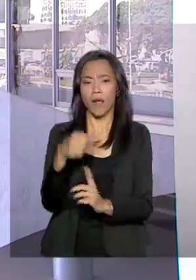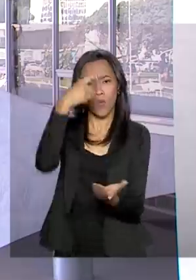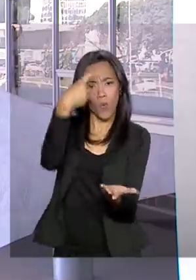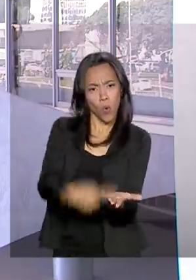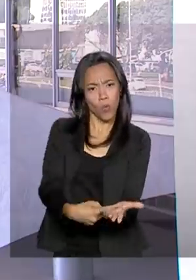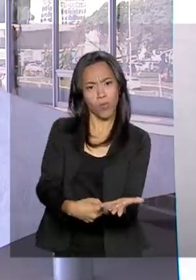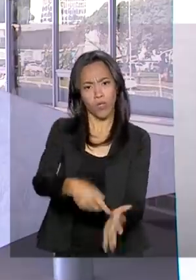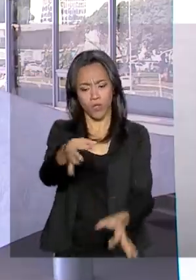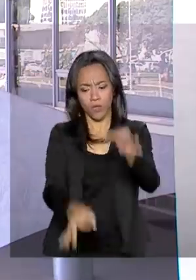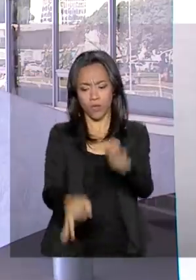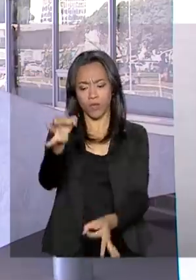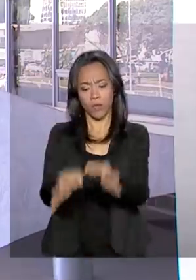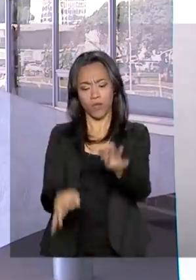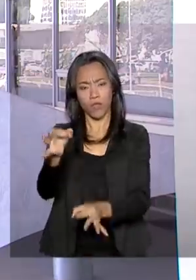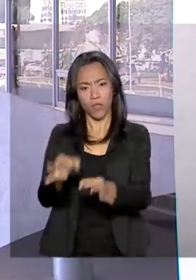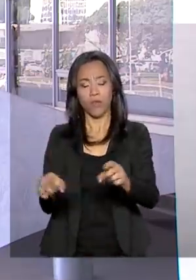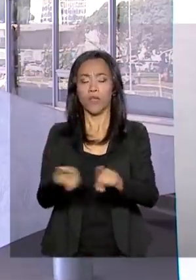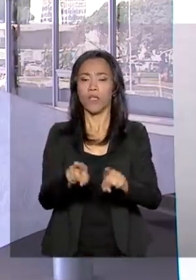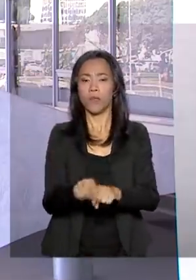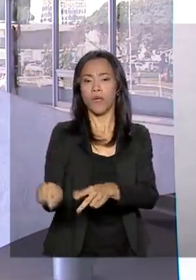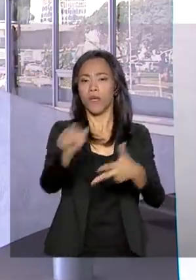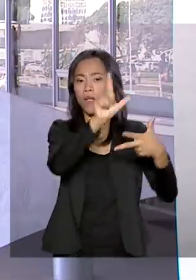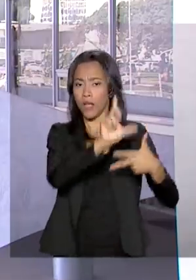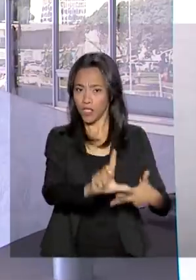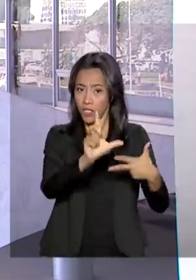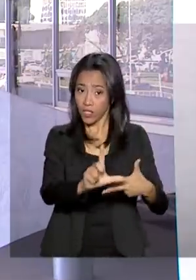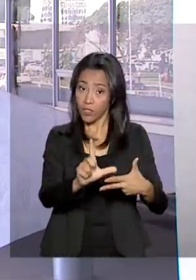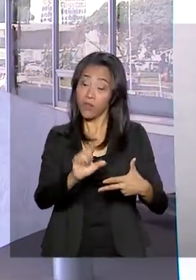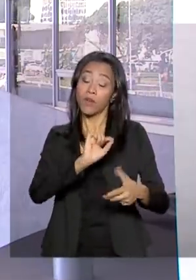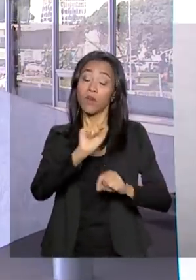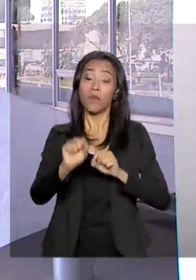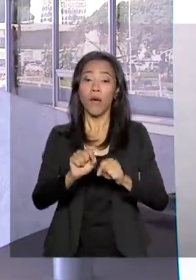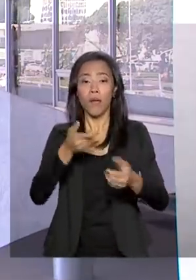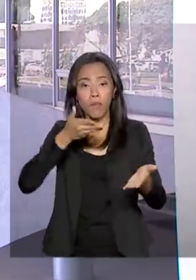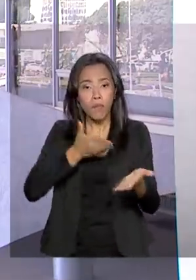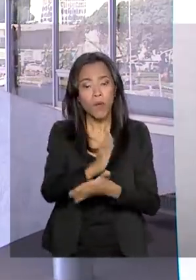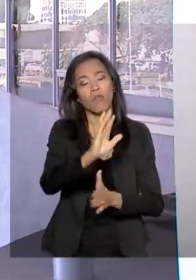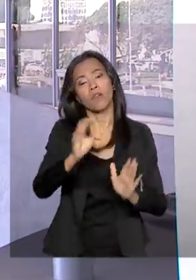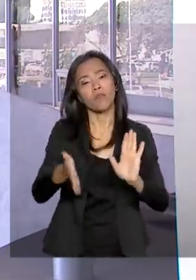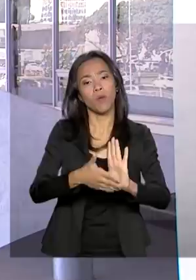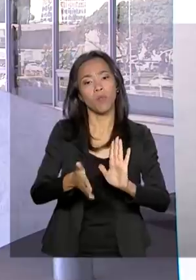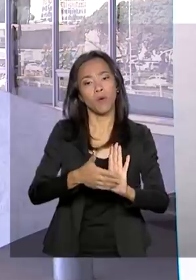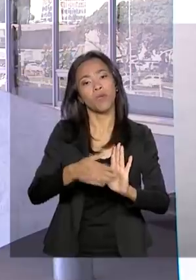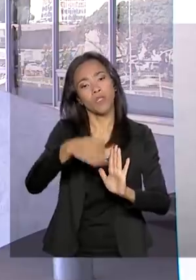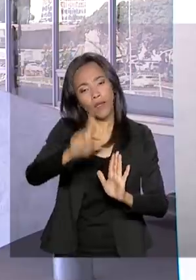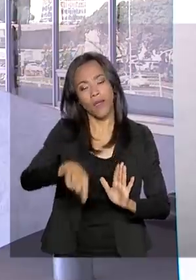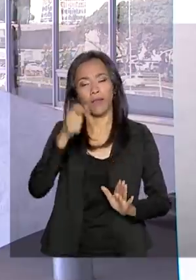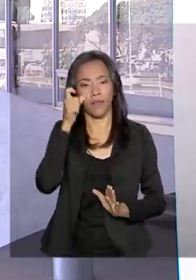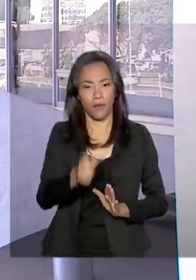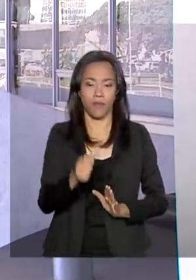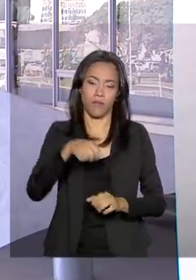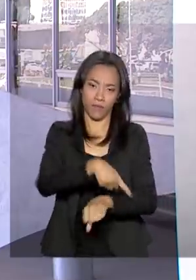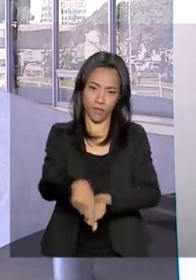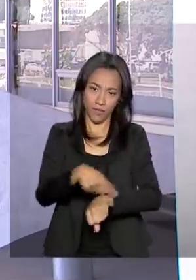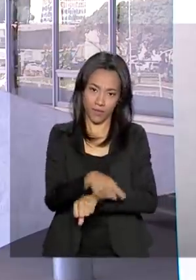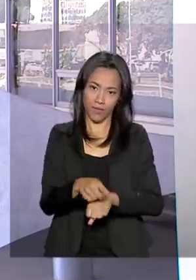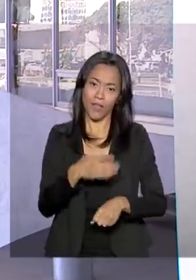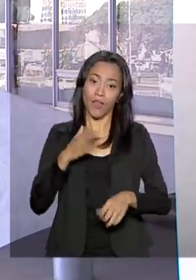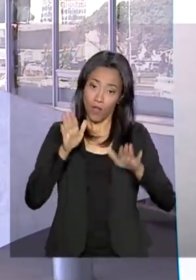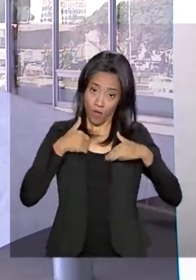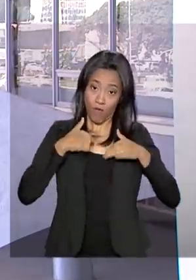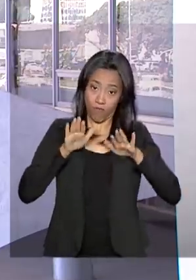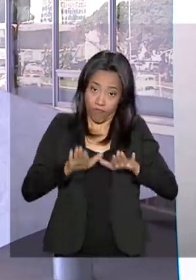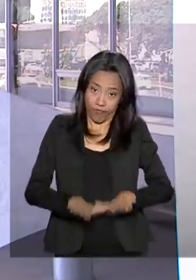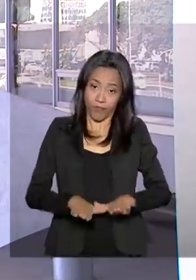legislativo e judiciário em prol das reformas de interesse do país. Eu continuo por aqui e volto a qualquer momento